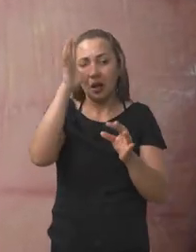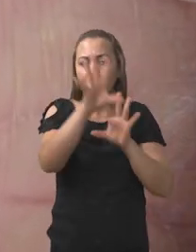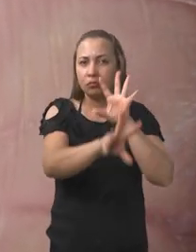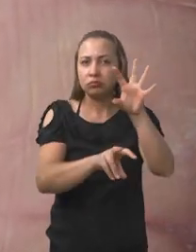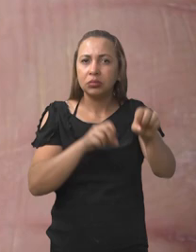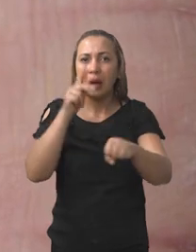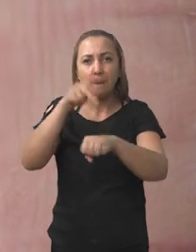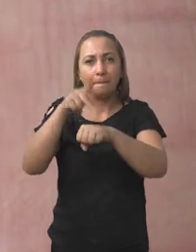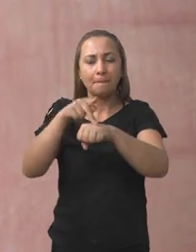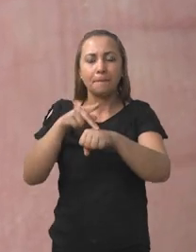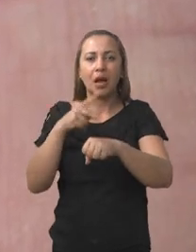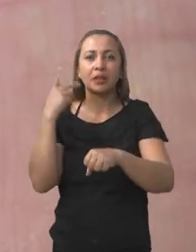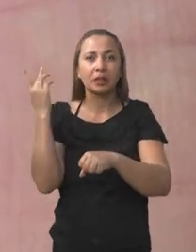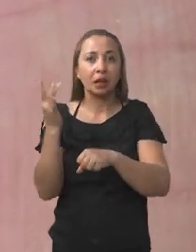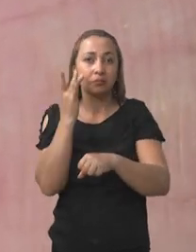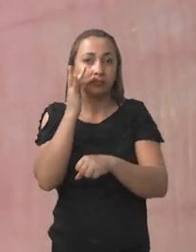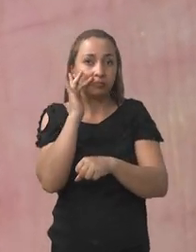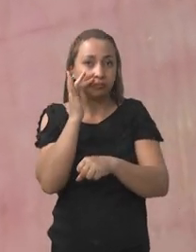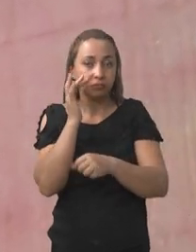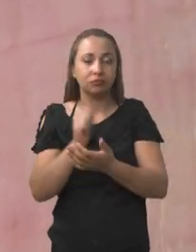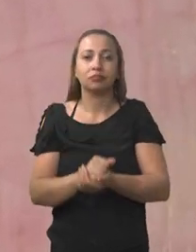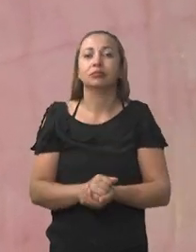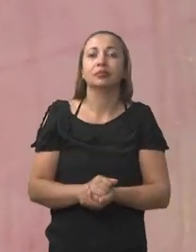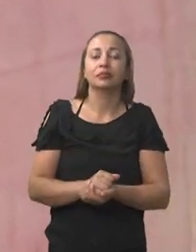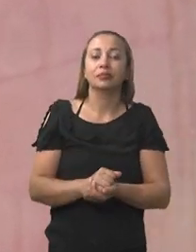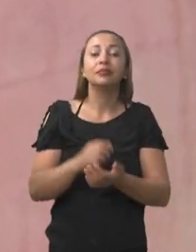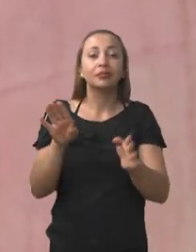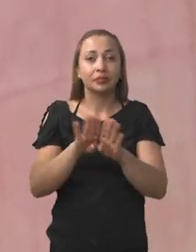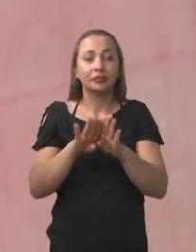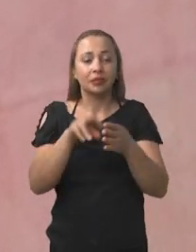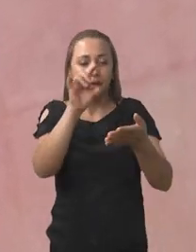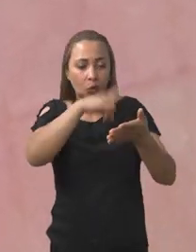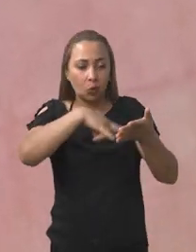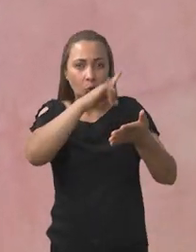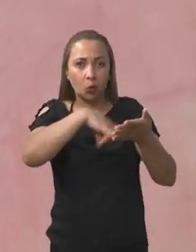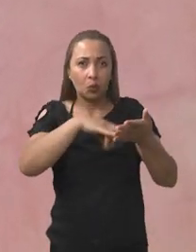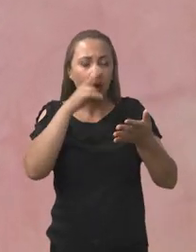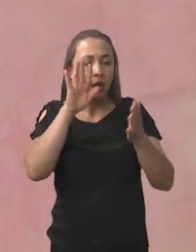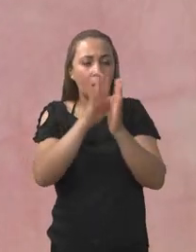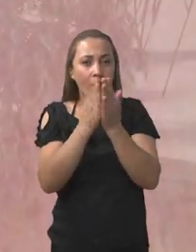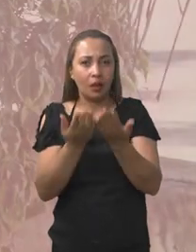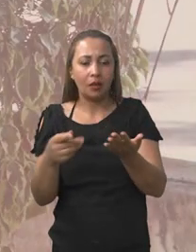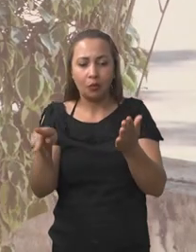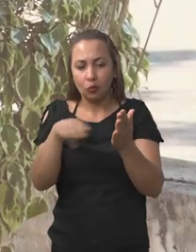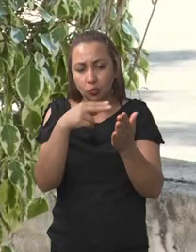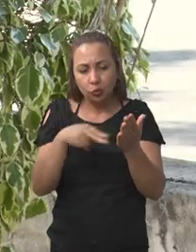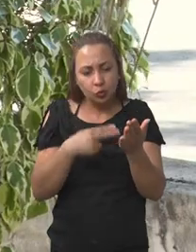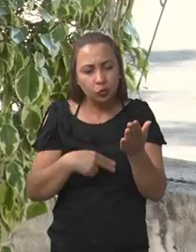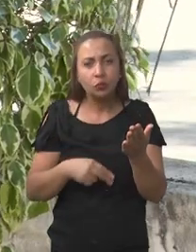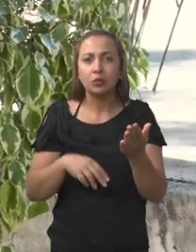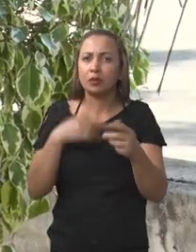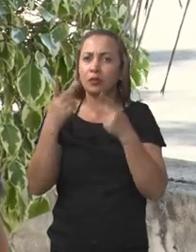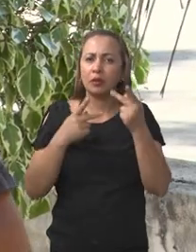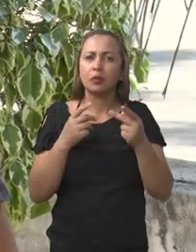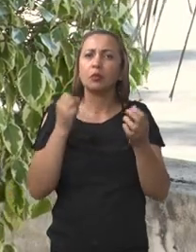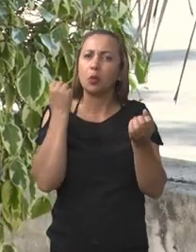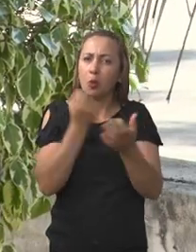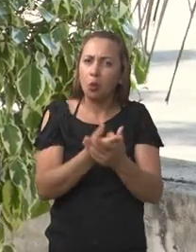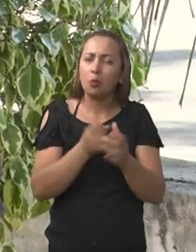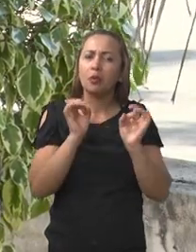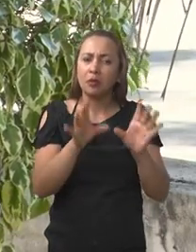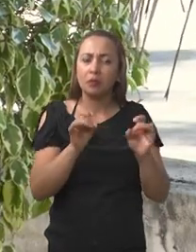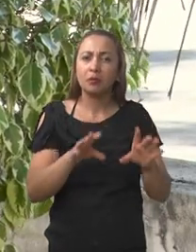extração do diamante. O que eu pude perceber também é que nos documentos, como os livros de notas, que se tratavam de compra e venda de